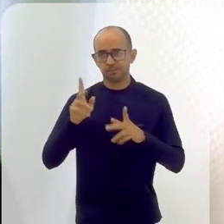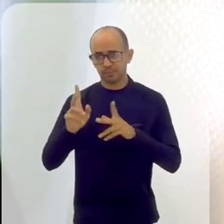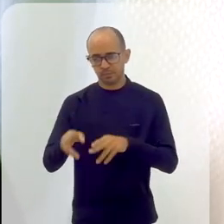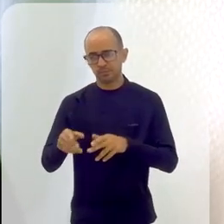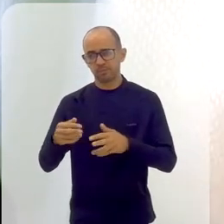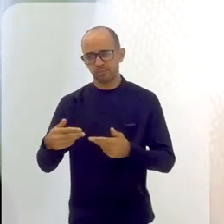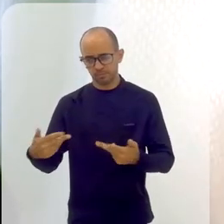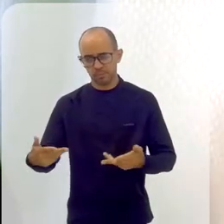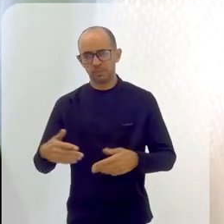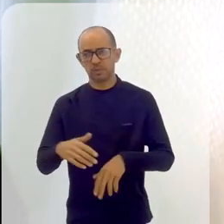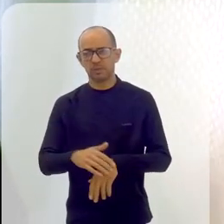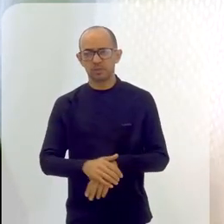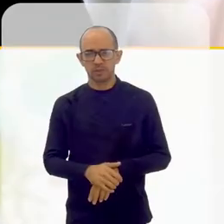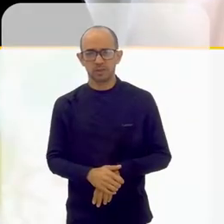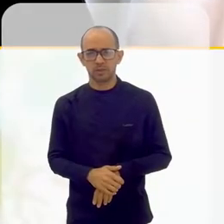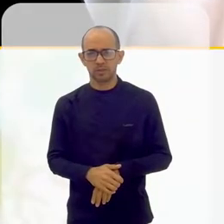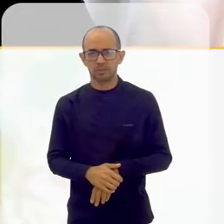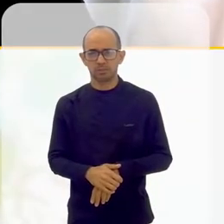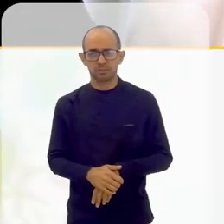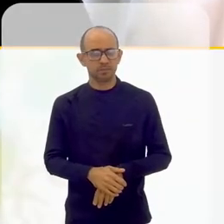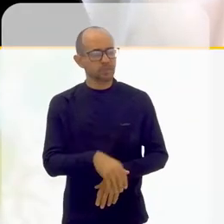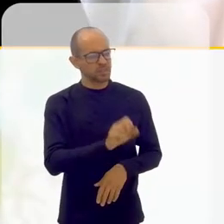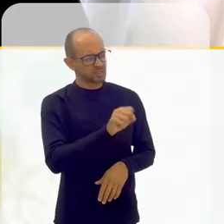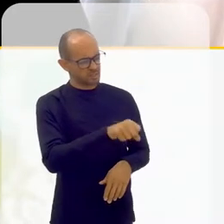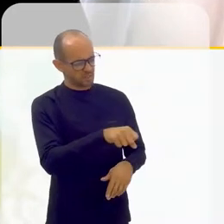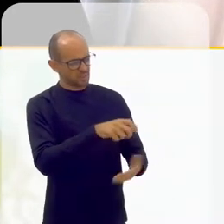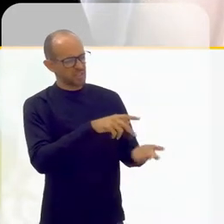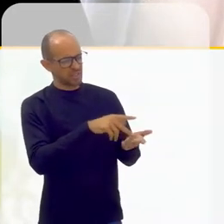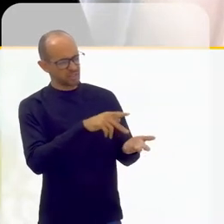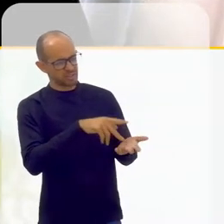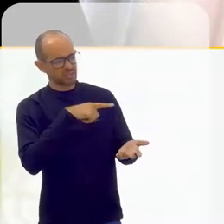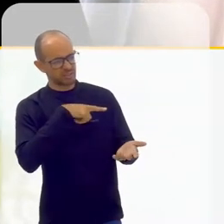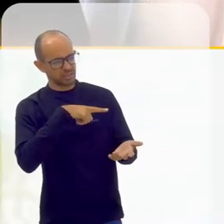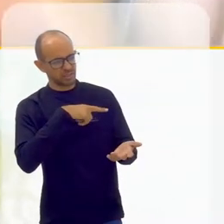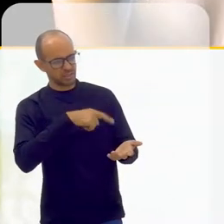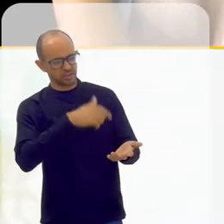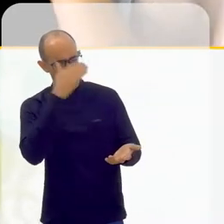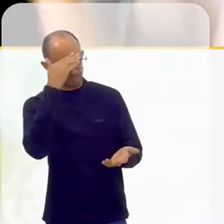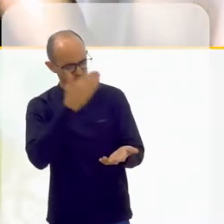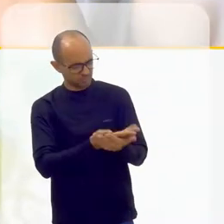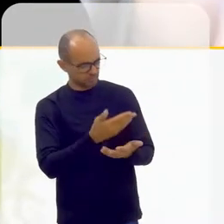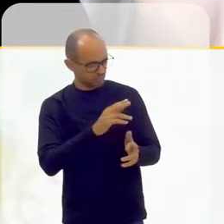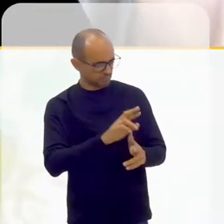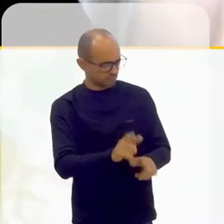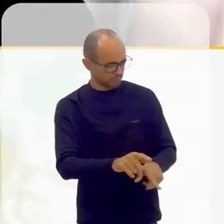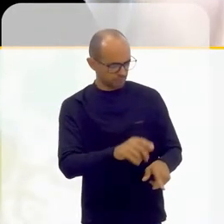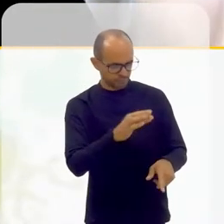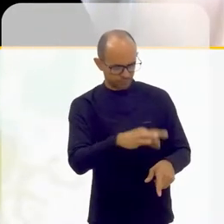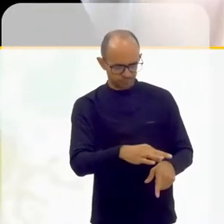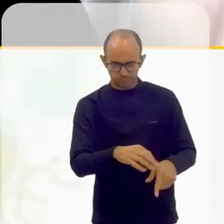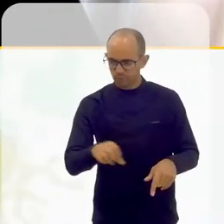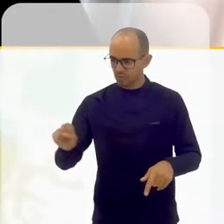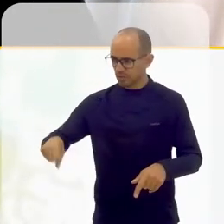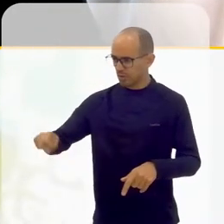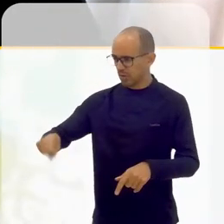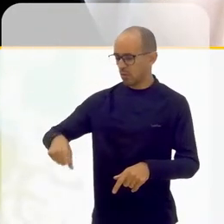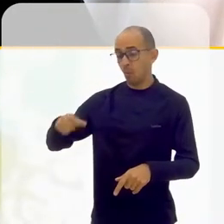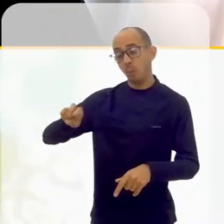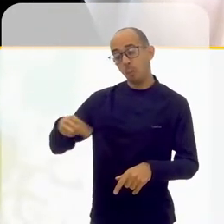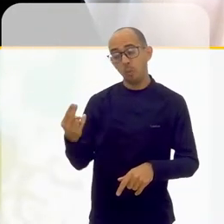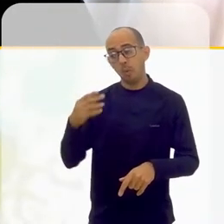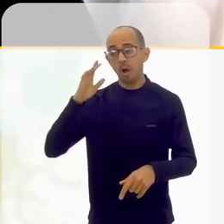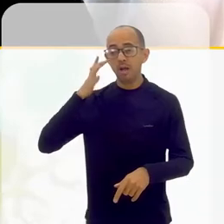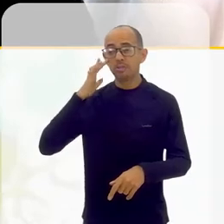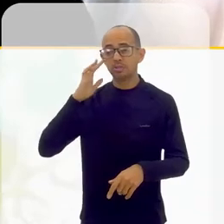adolescente, também já passou por isso. Sim, a gente tem muitas convicções. Isso. Ou de achar que tem muitas